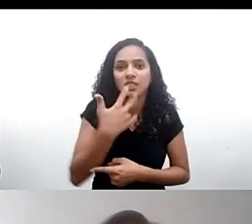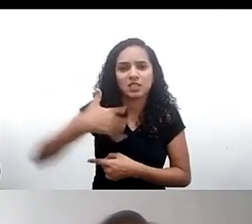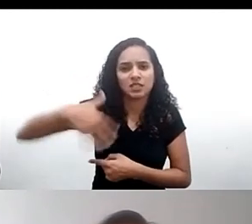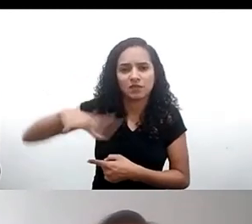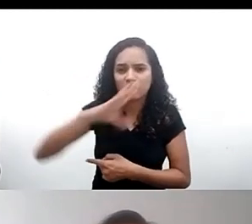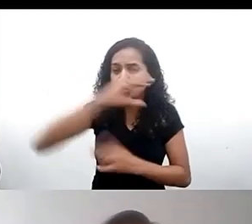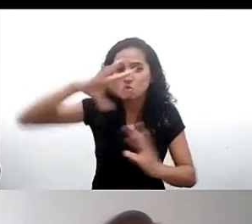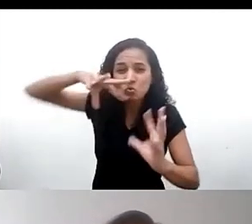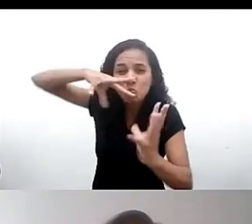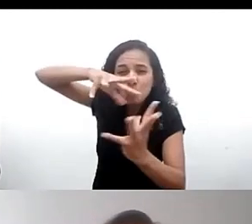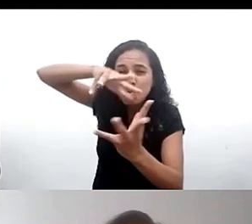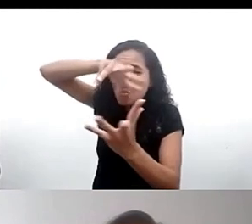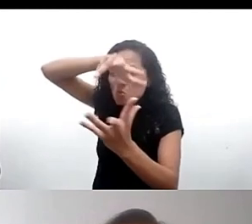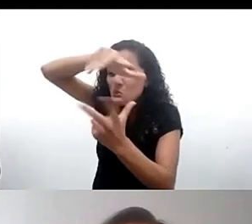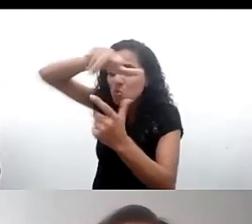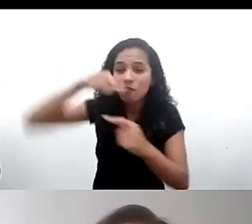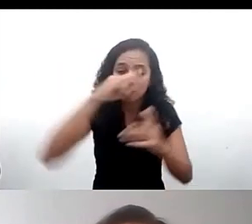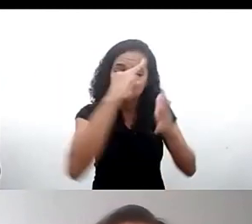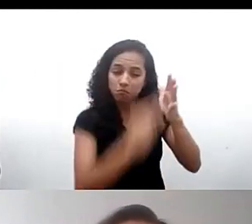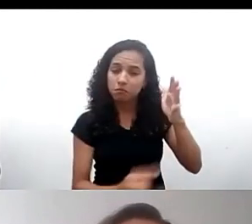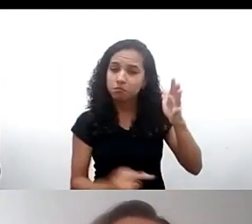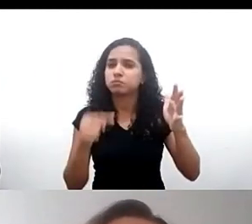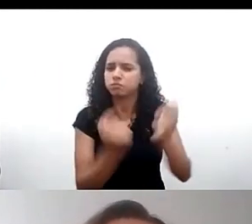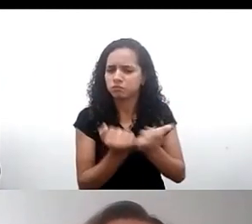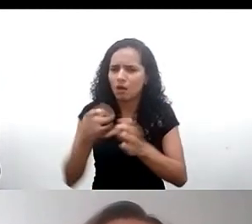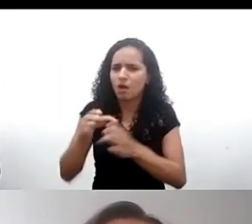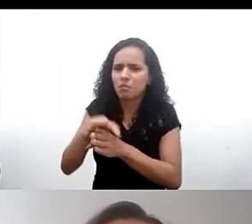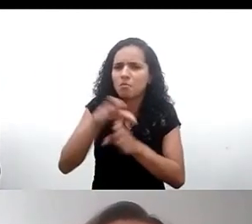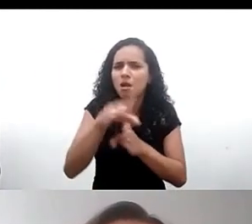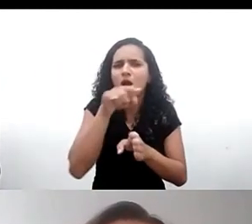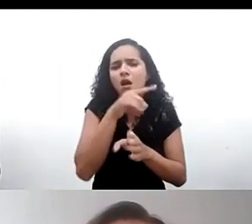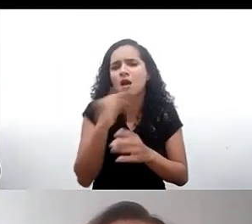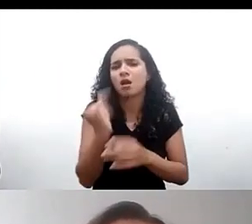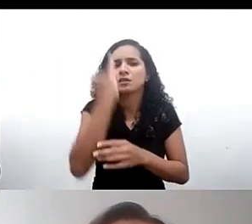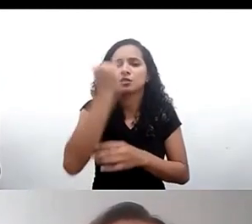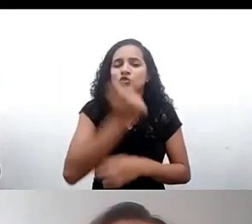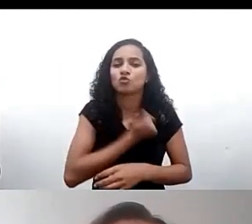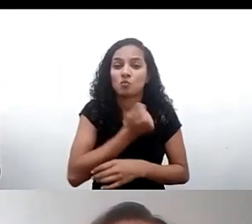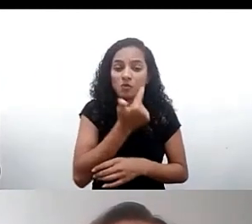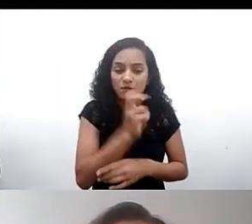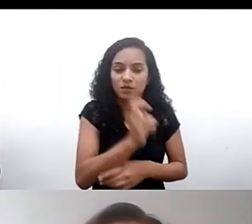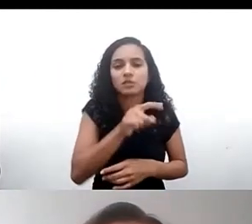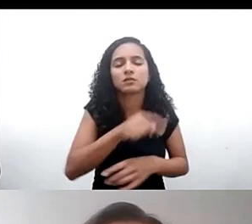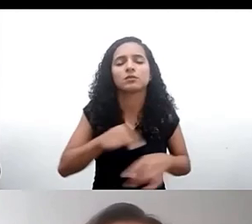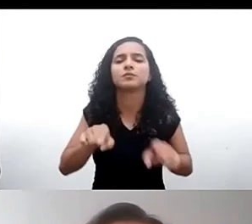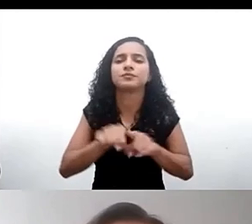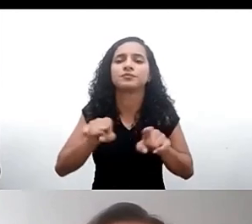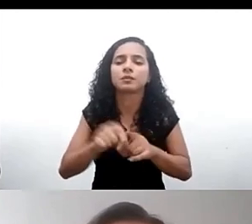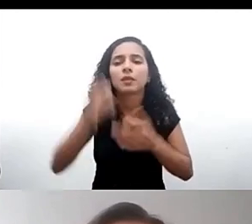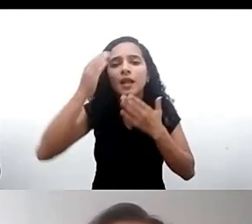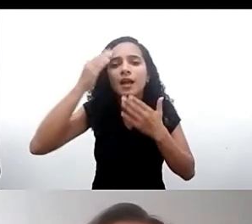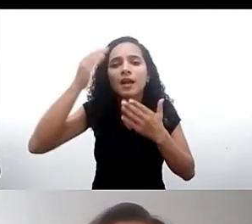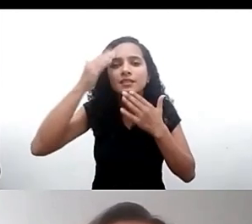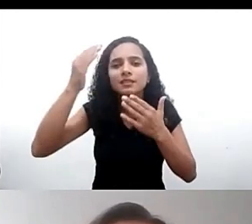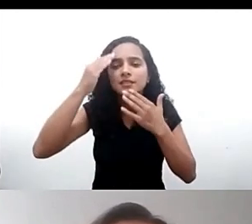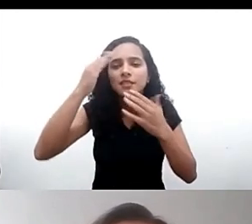construção desse consenso por meio do comentário geral número 25 e em nome dele agradecemos todos